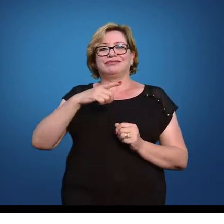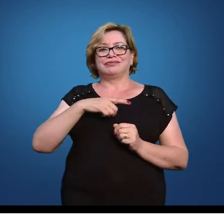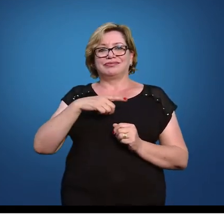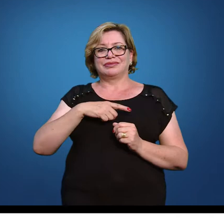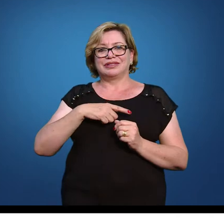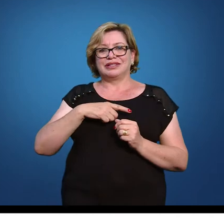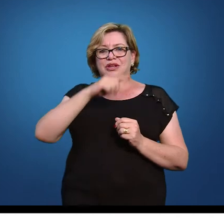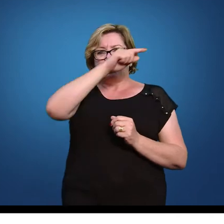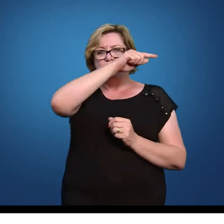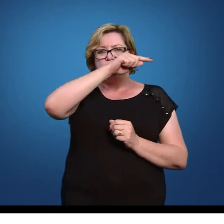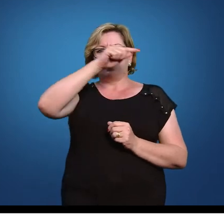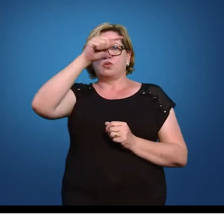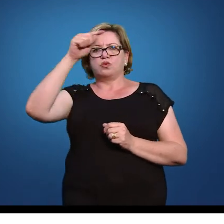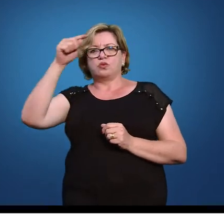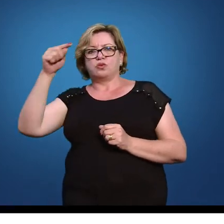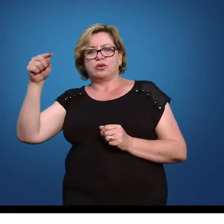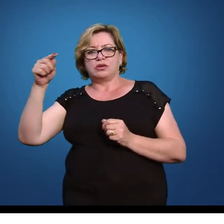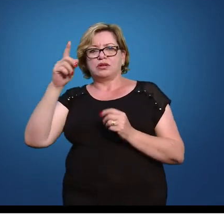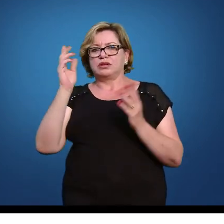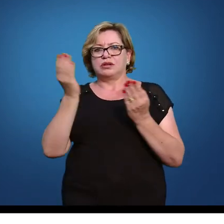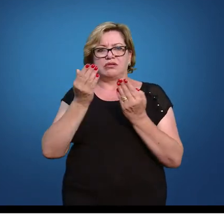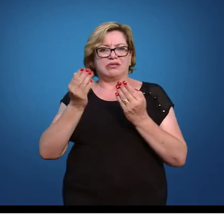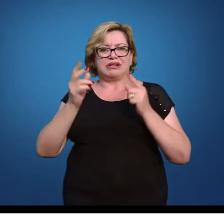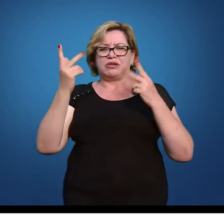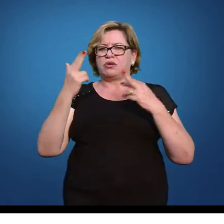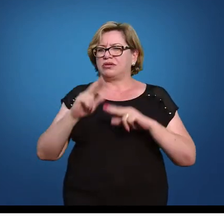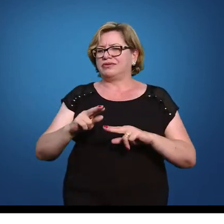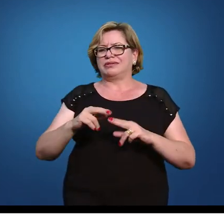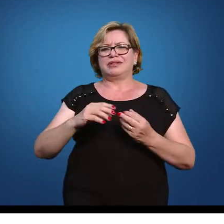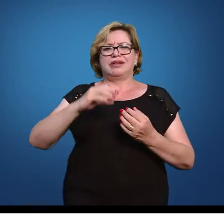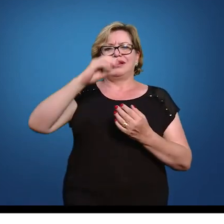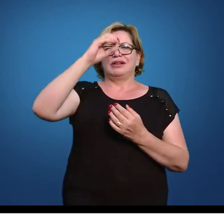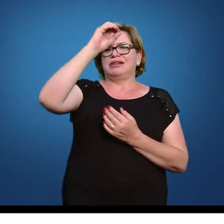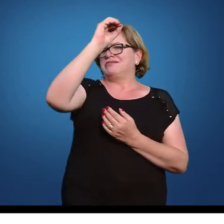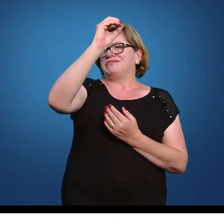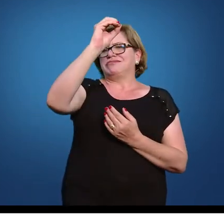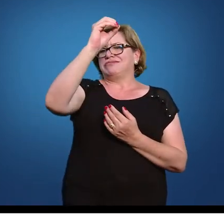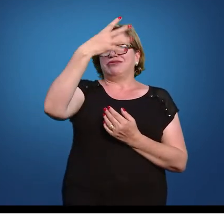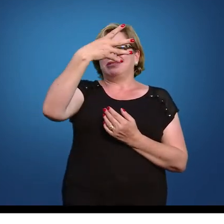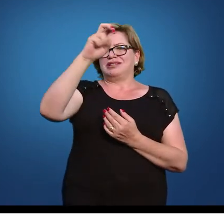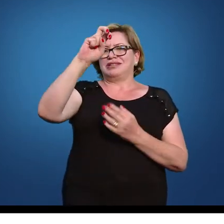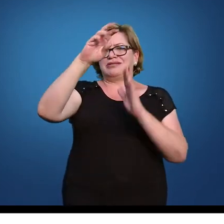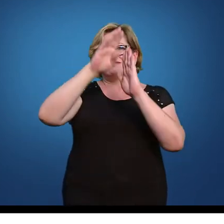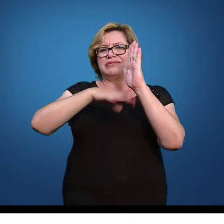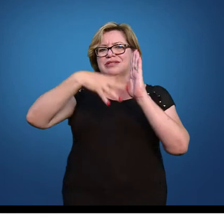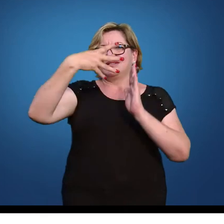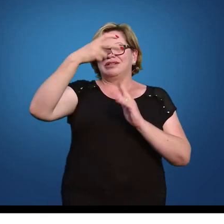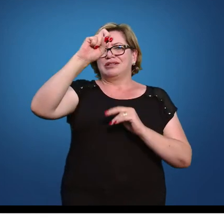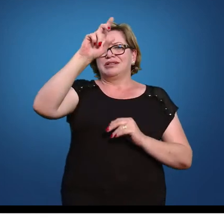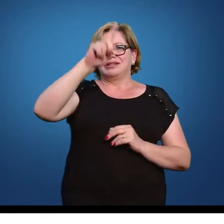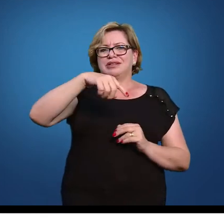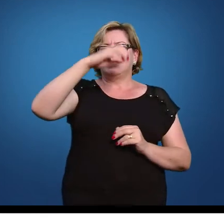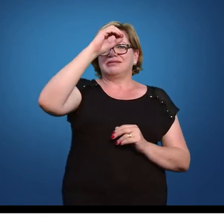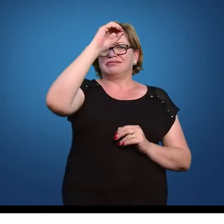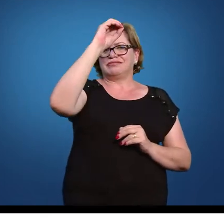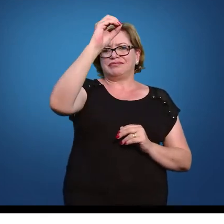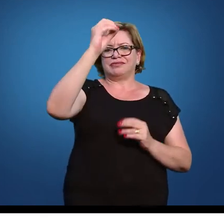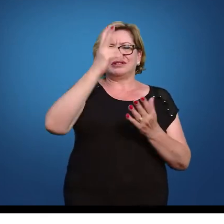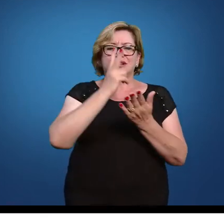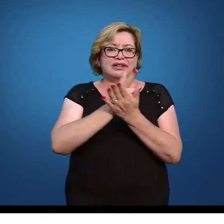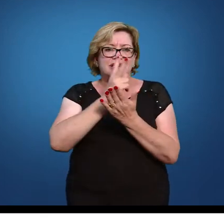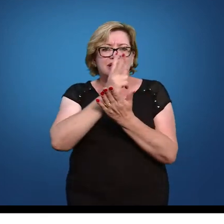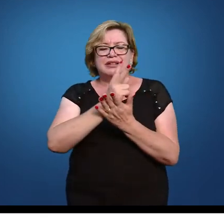a mesma curva e agora eu não vou fazer novamente aquela conta para o 45 que não faz sentido a gente sabe que sempre que for